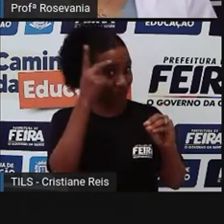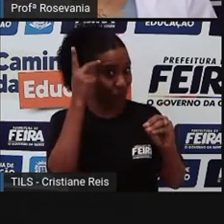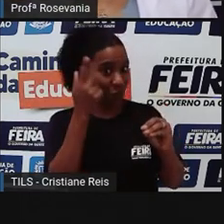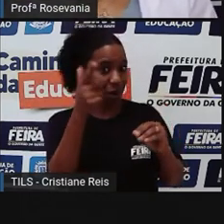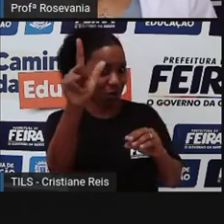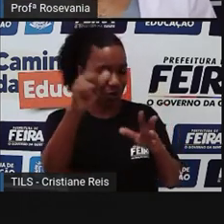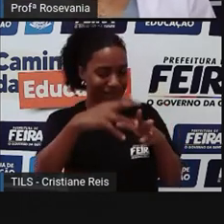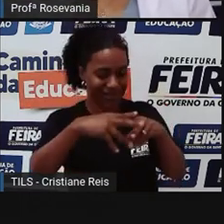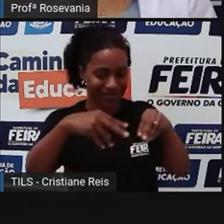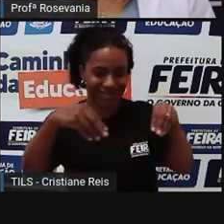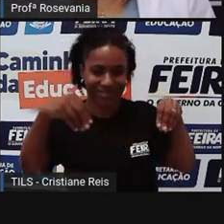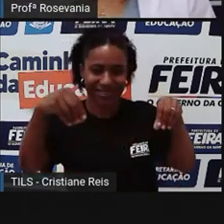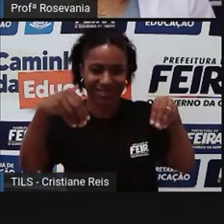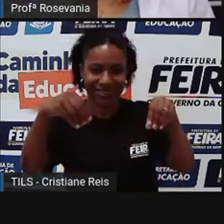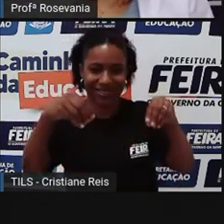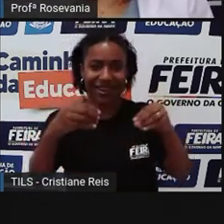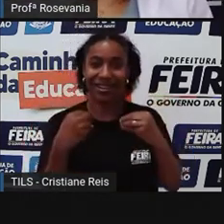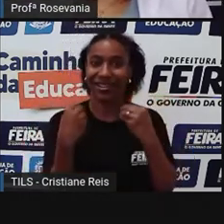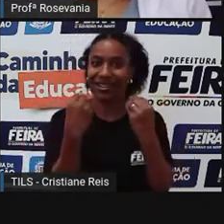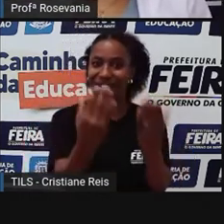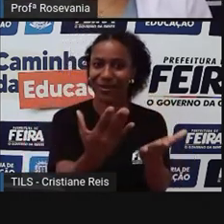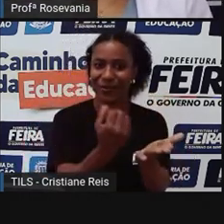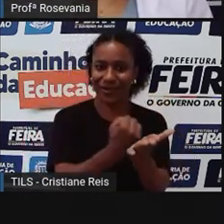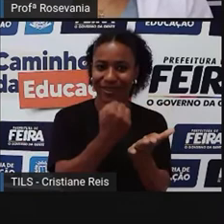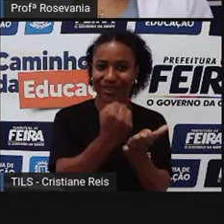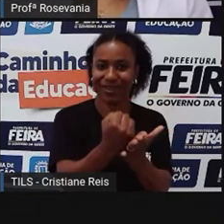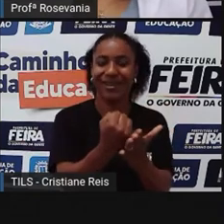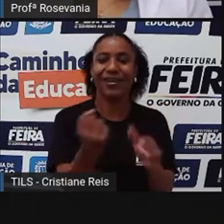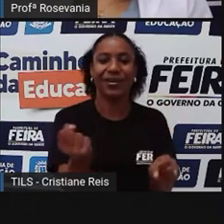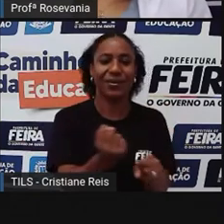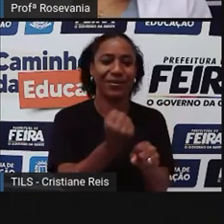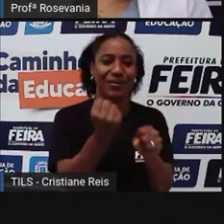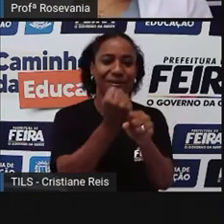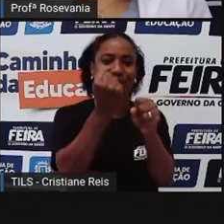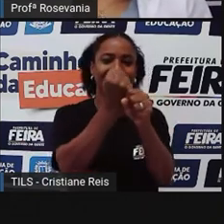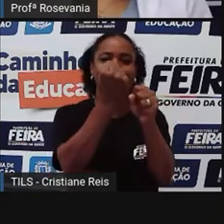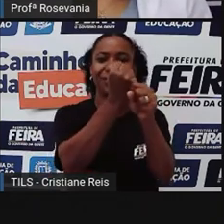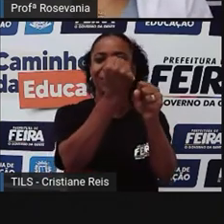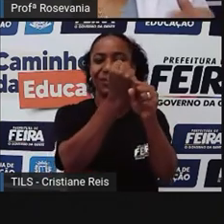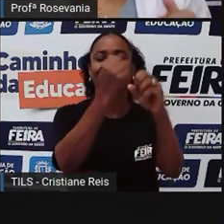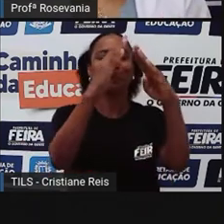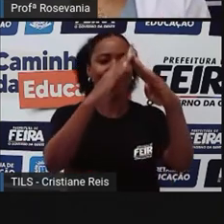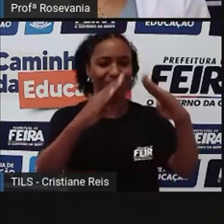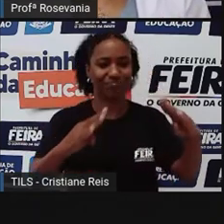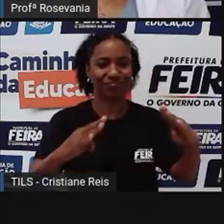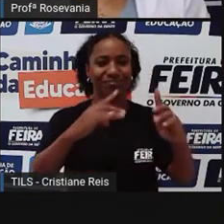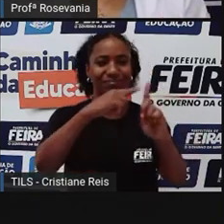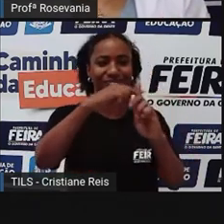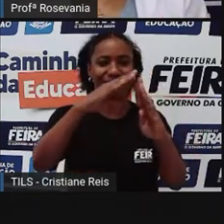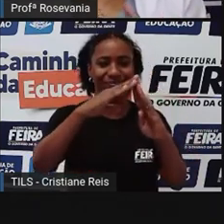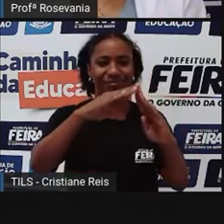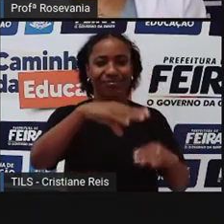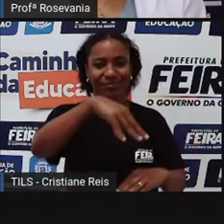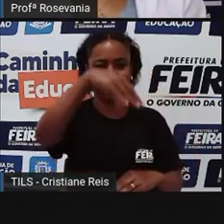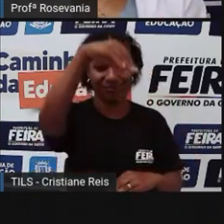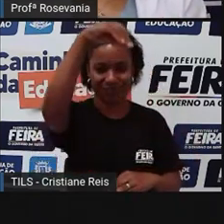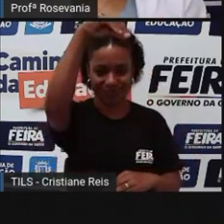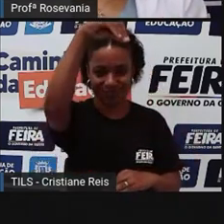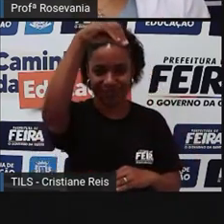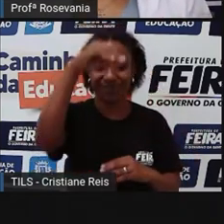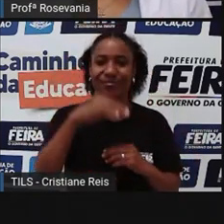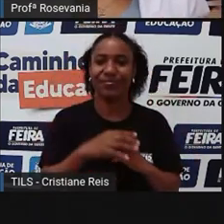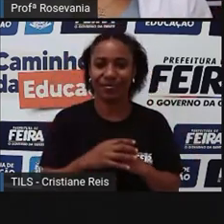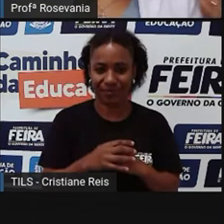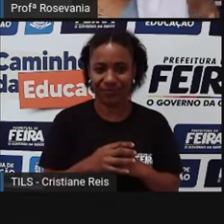modificado e virou a prefeitura de Feira de Santana, então houve essa troca aí dos terrenos, inclusive nesse casarão tinha também um